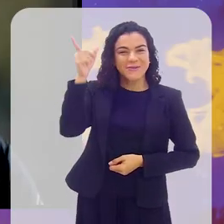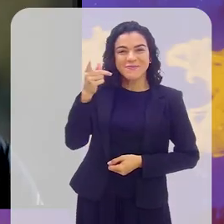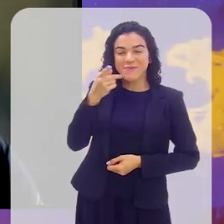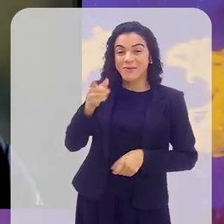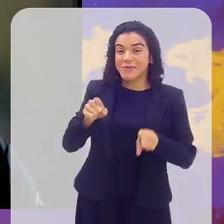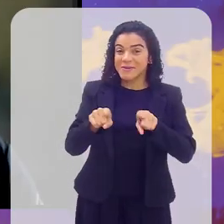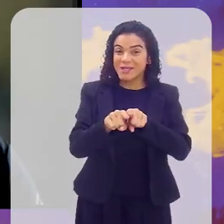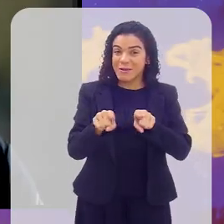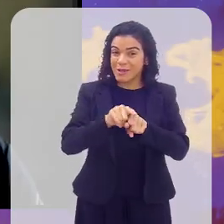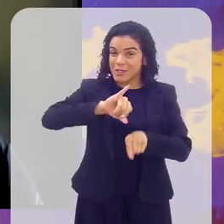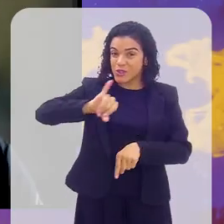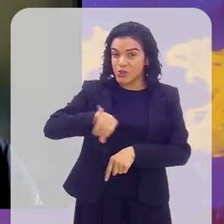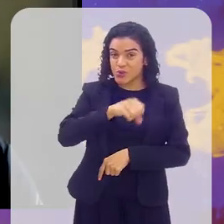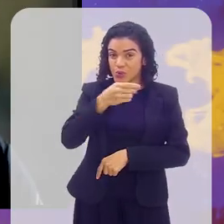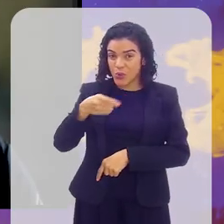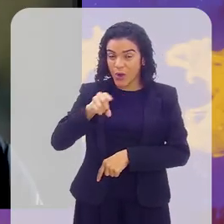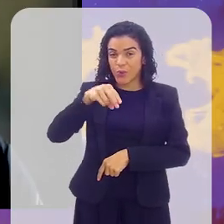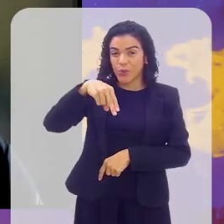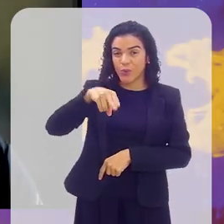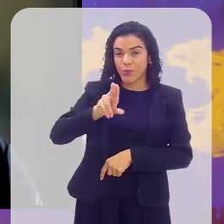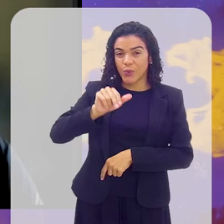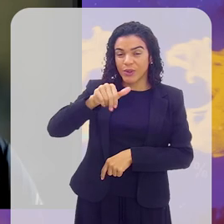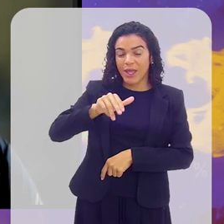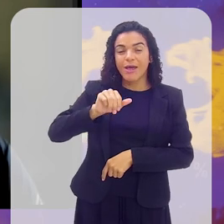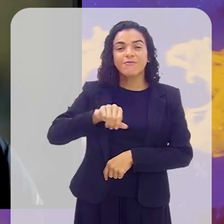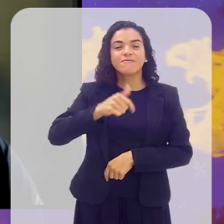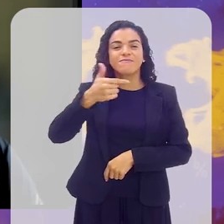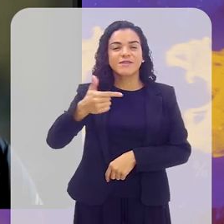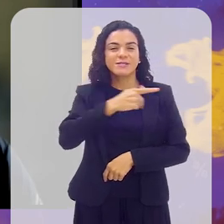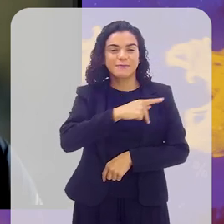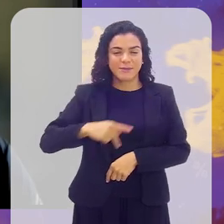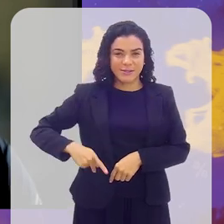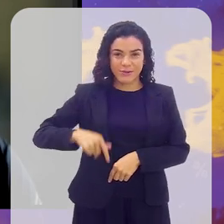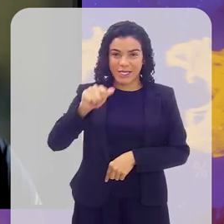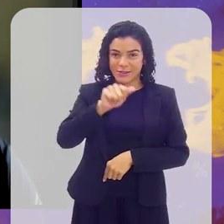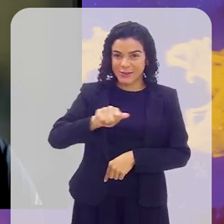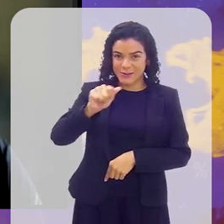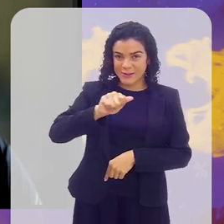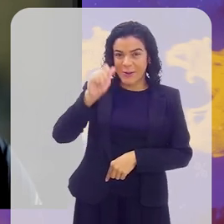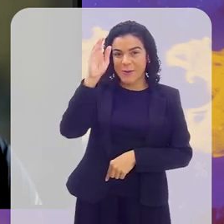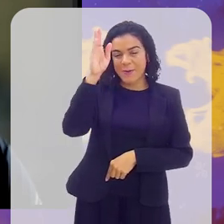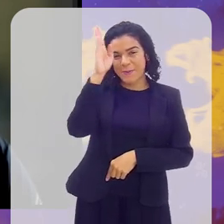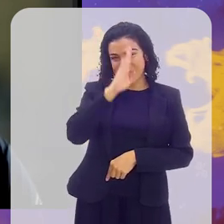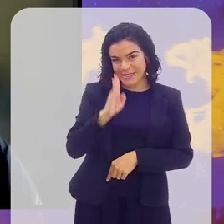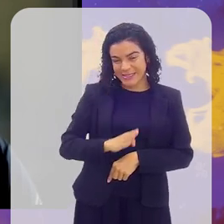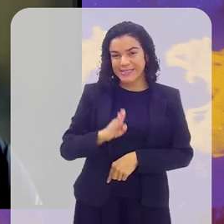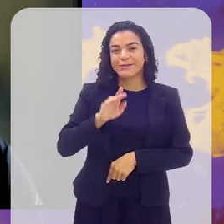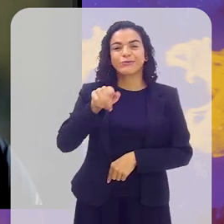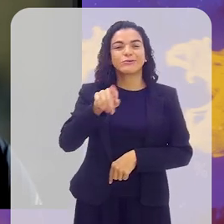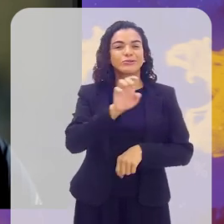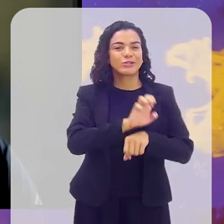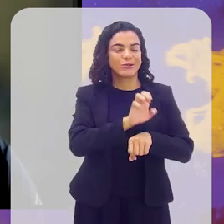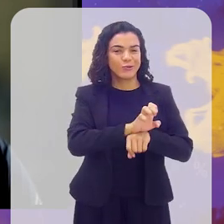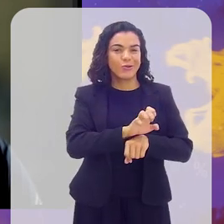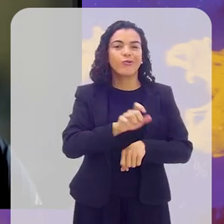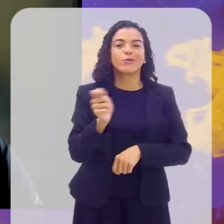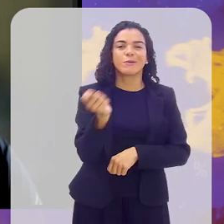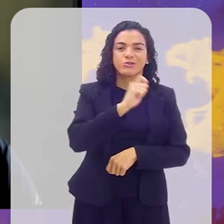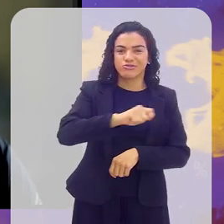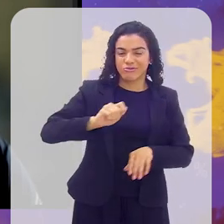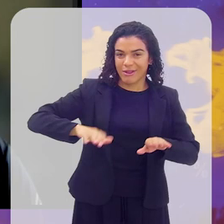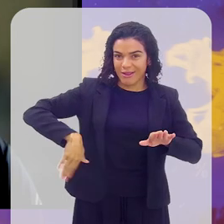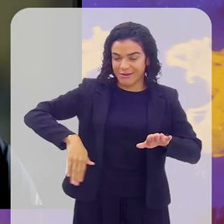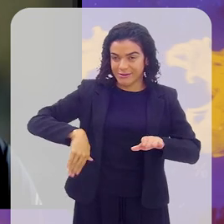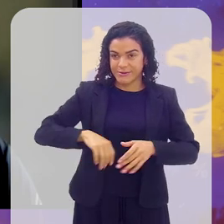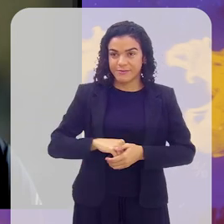Luiz Paulo e também do João Nunan, que é vice-presidente e diretor de marketing da Associação de Beat Tênis do estado do Rio de